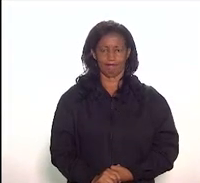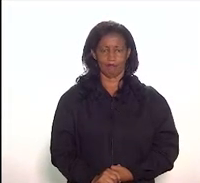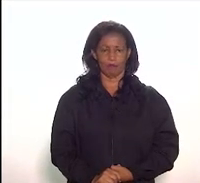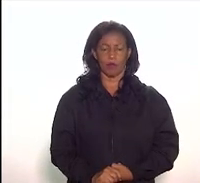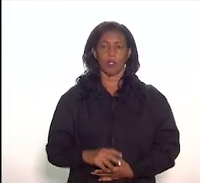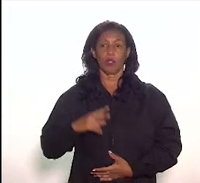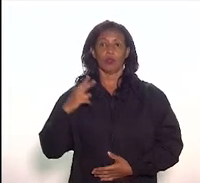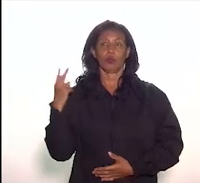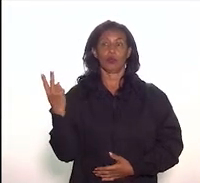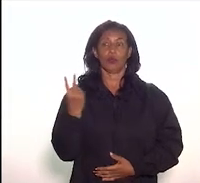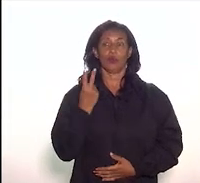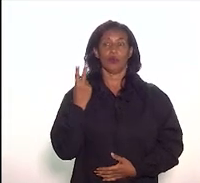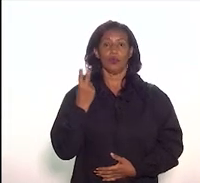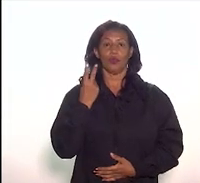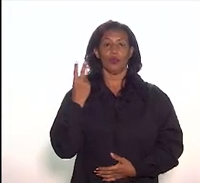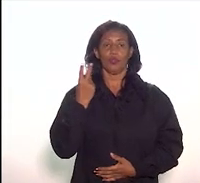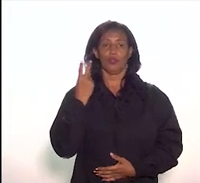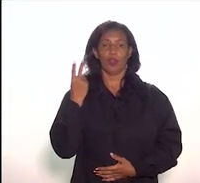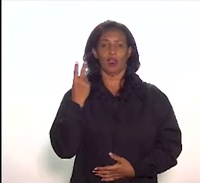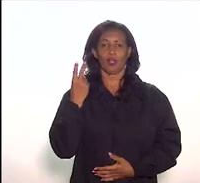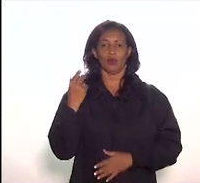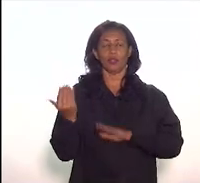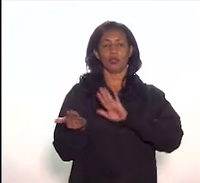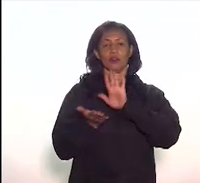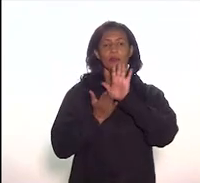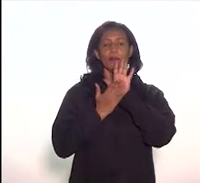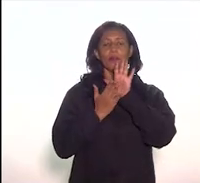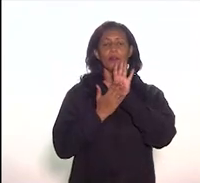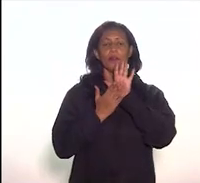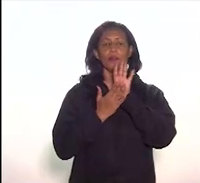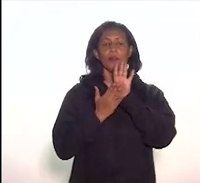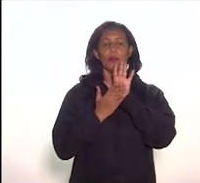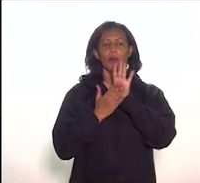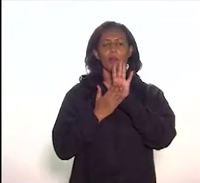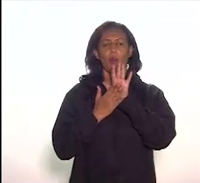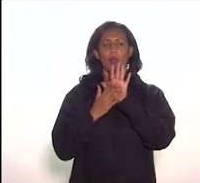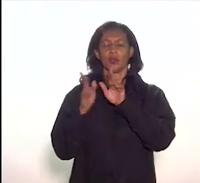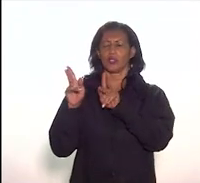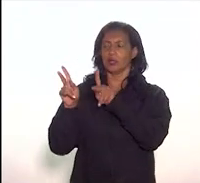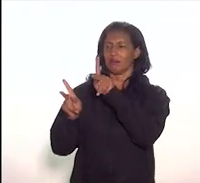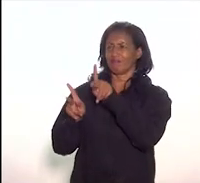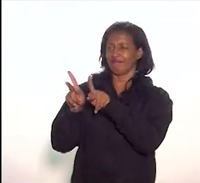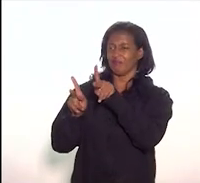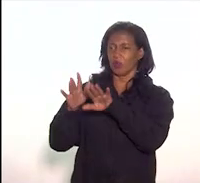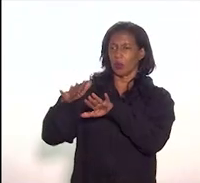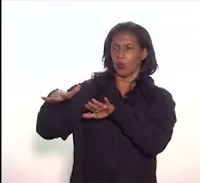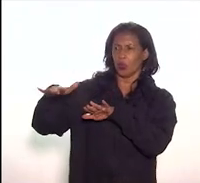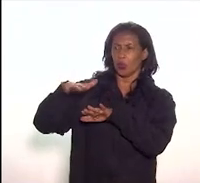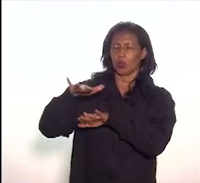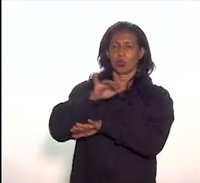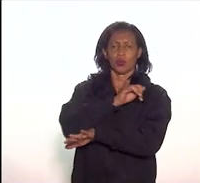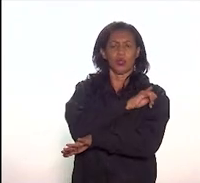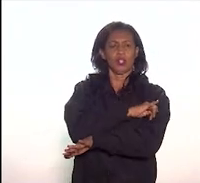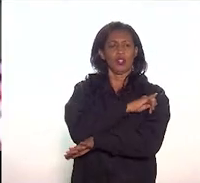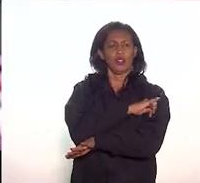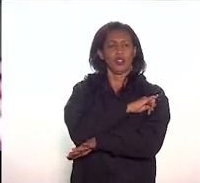do valor dessa proposta para a população do Rio de Janeiro em primeiro lugar